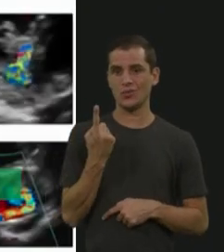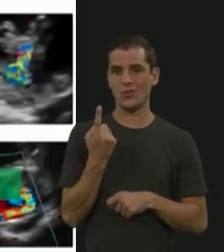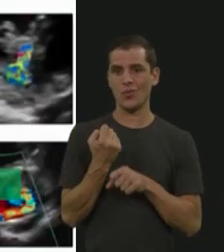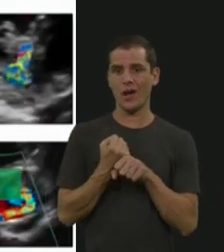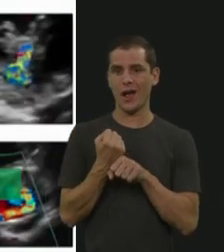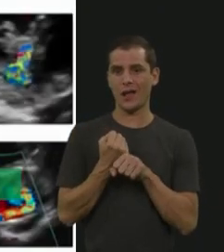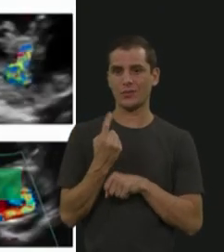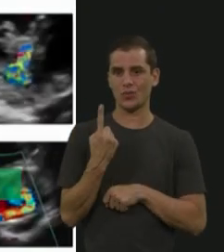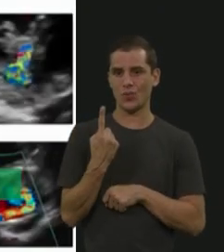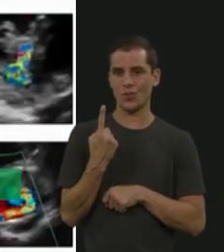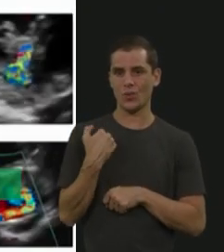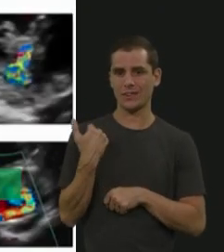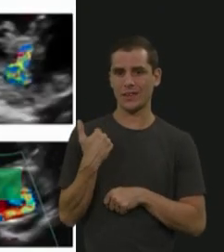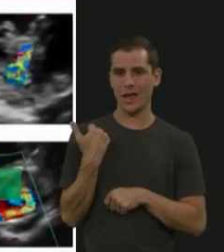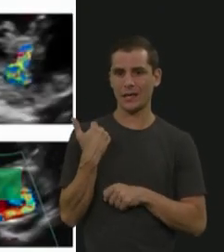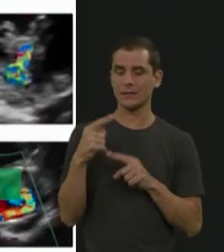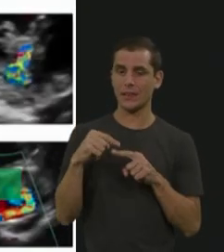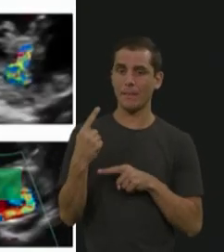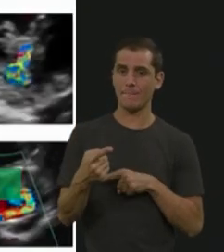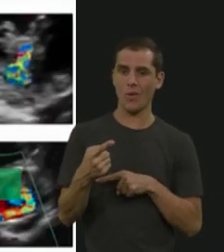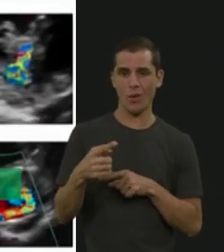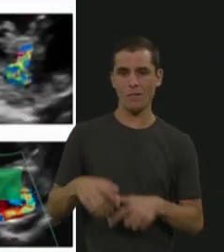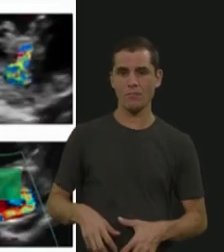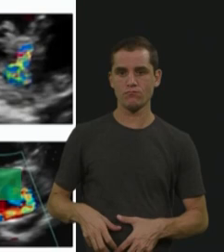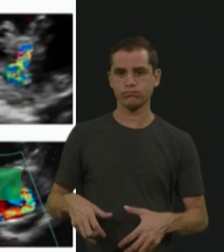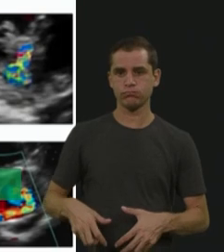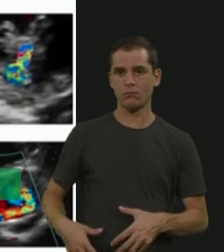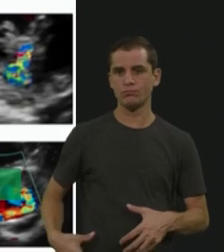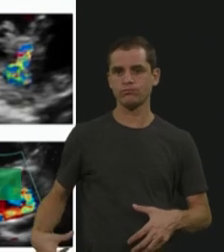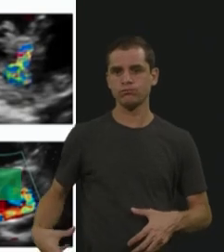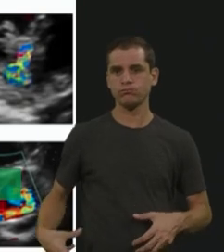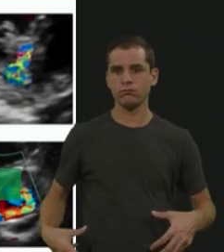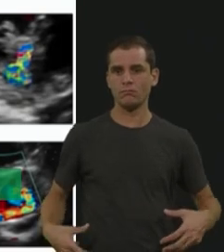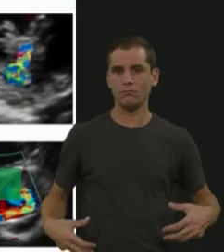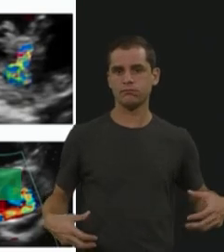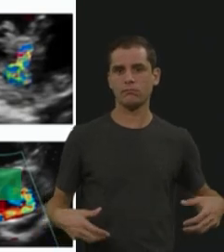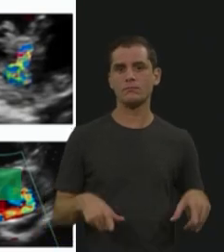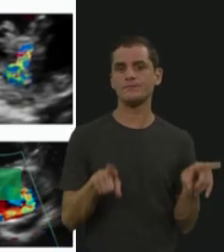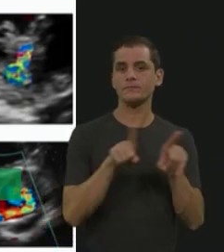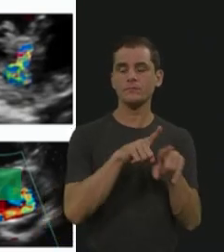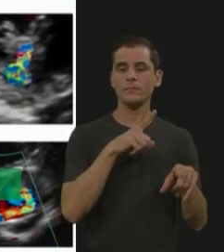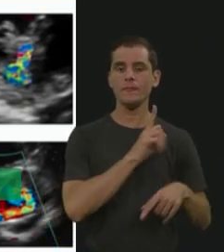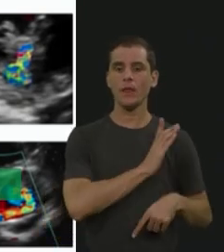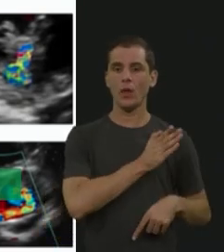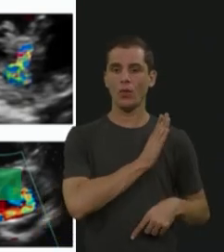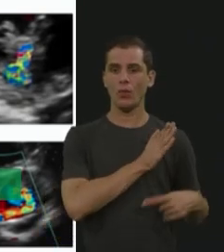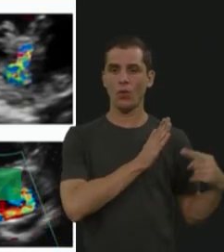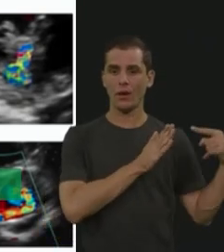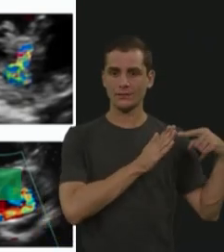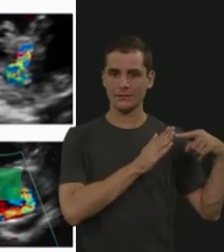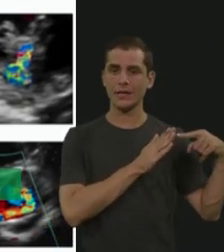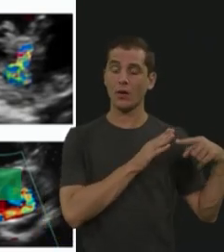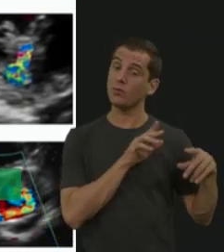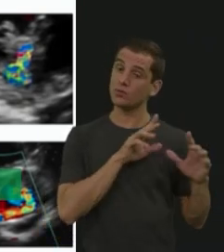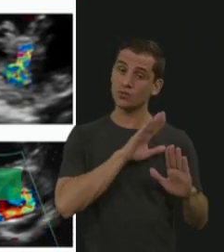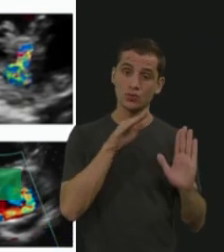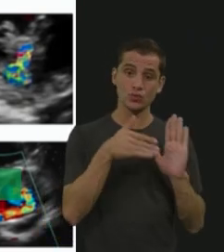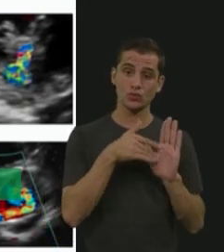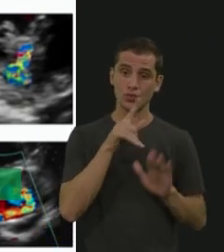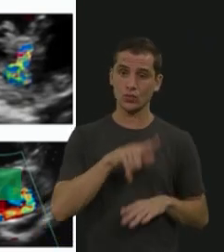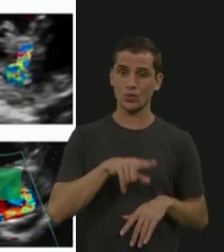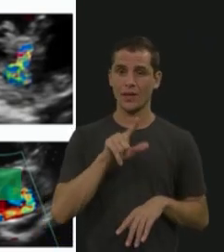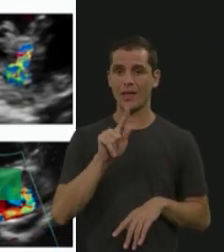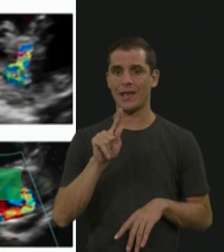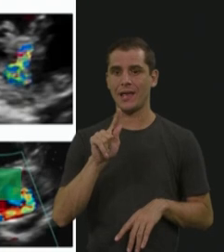A gente tem também o coração, né? Com estenose, insuficiência valvar, tudo isso é gags, tá? Tudo que eu tô falando que tá aumentado o